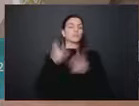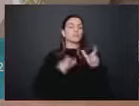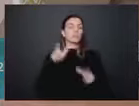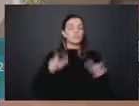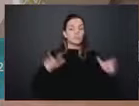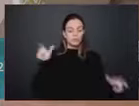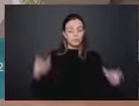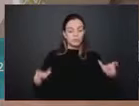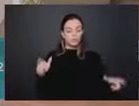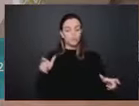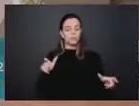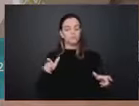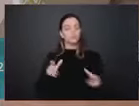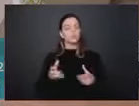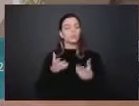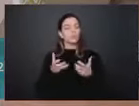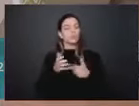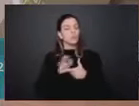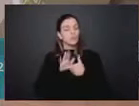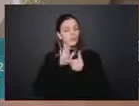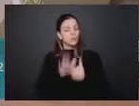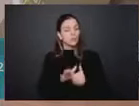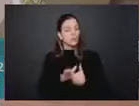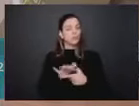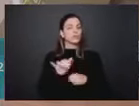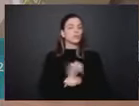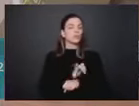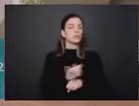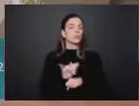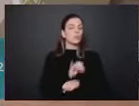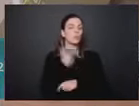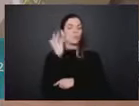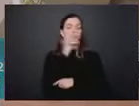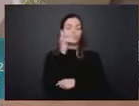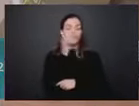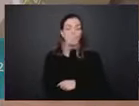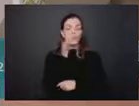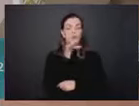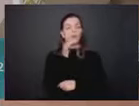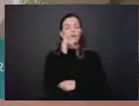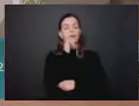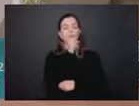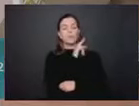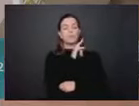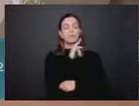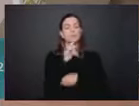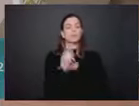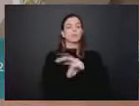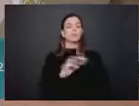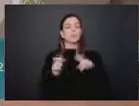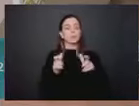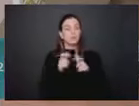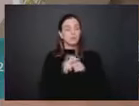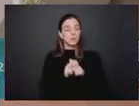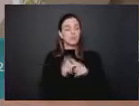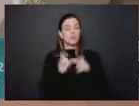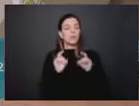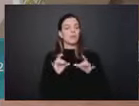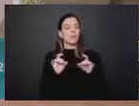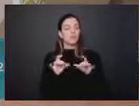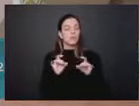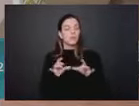no pós-pandemia, como alternativa formal e viável para pequenos empreendedores, empresas de comércio eletrônico, por exemplo,